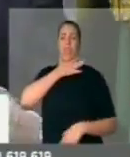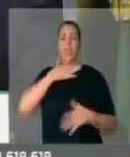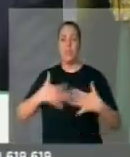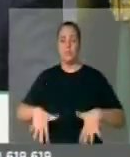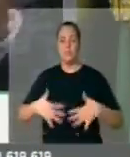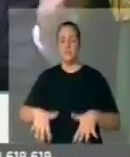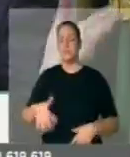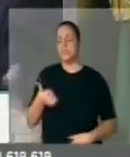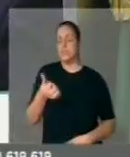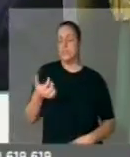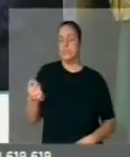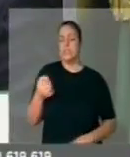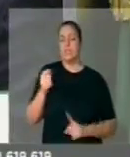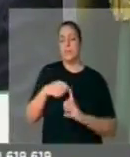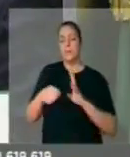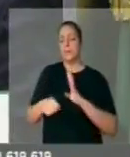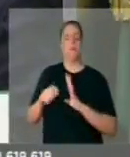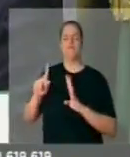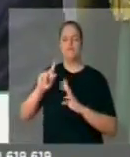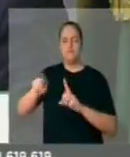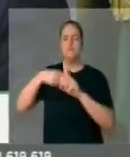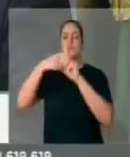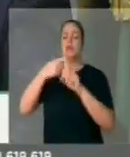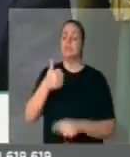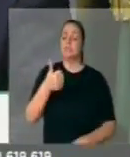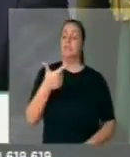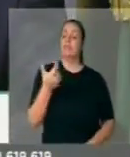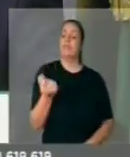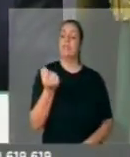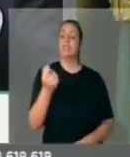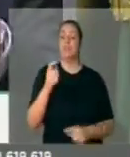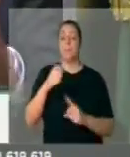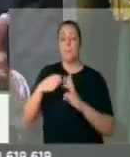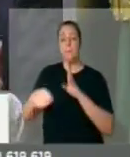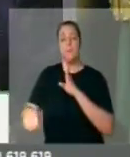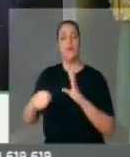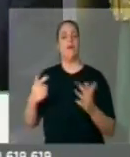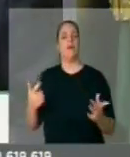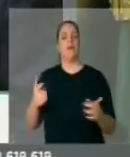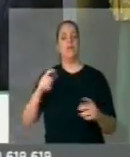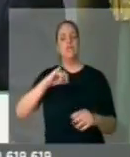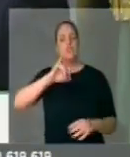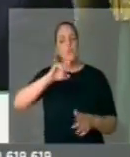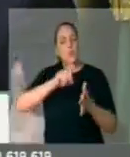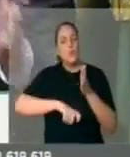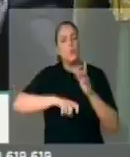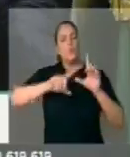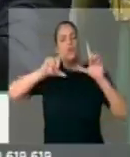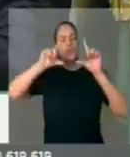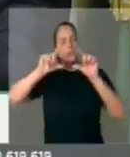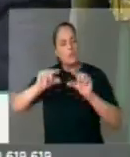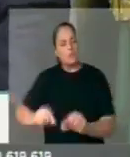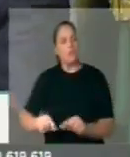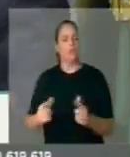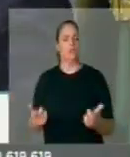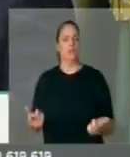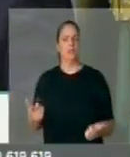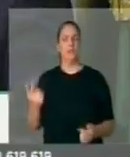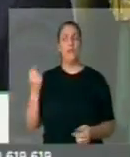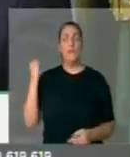de 60 meses passando para 120 meses. Ao mesmo tempo, os juros estão caindo, os investidores